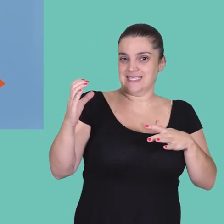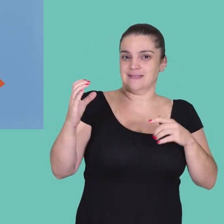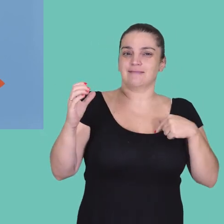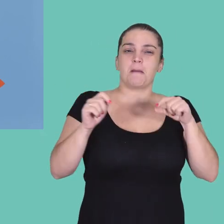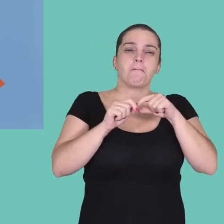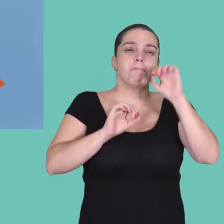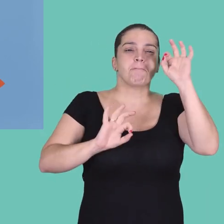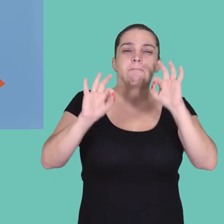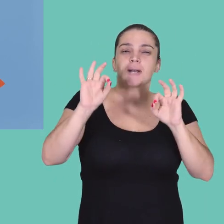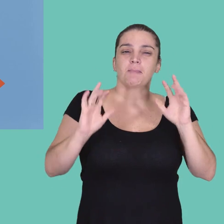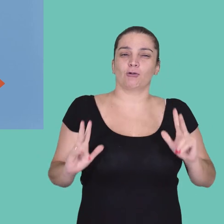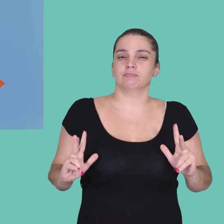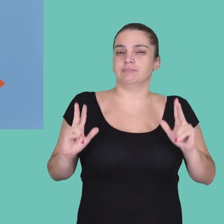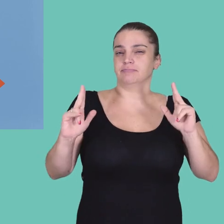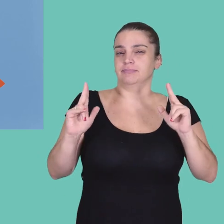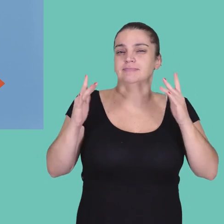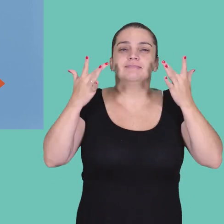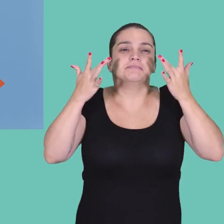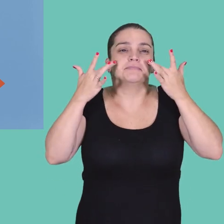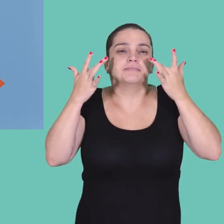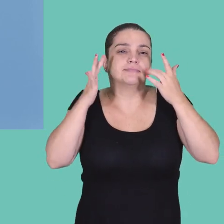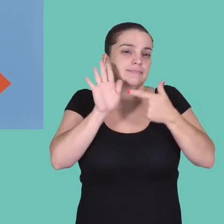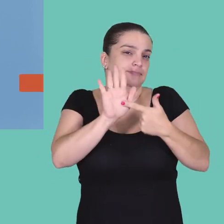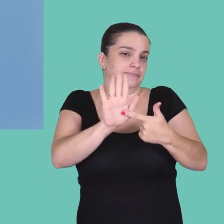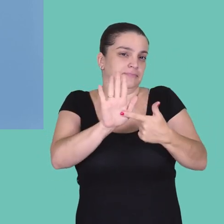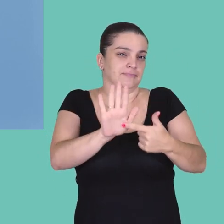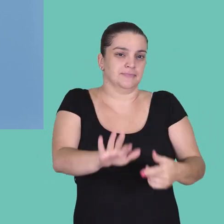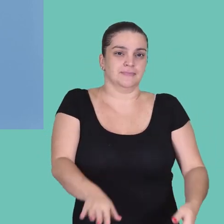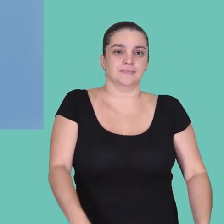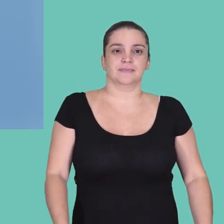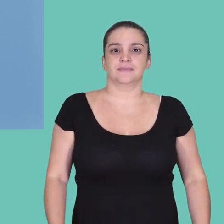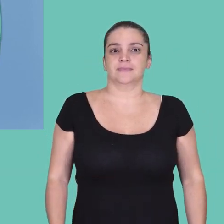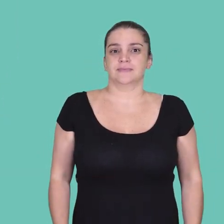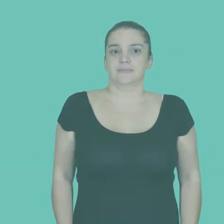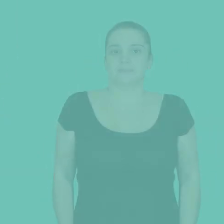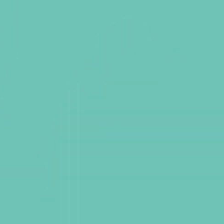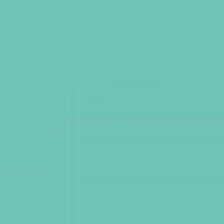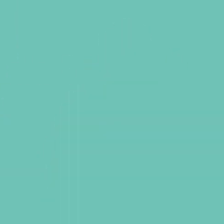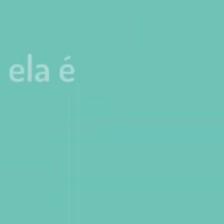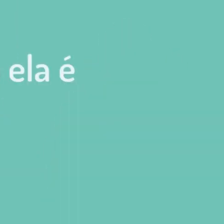essa relação da sociedade com o cientista, a gente preparou um esquete.